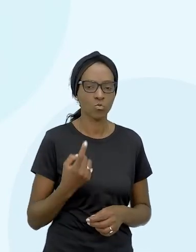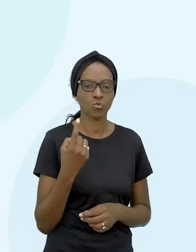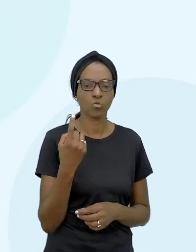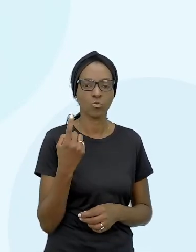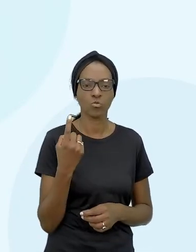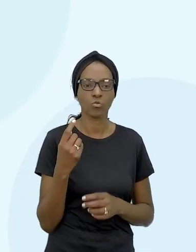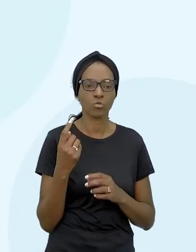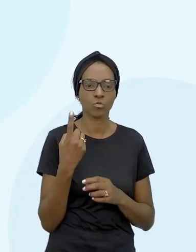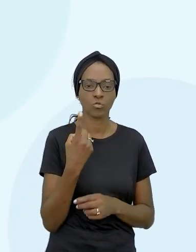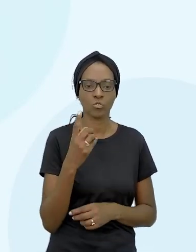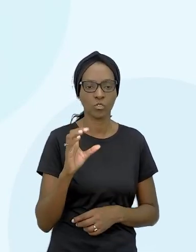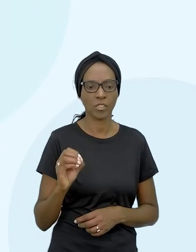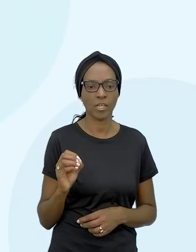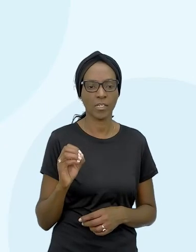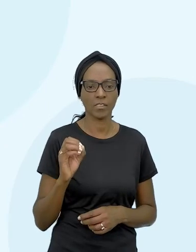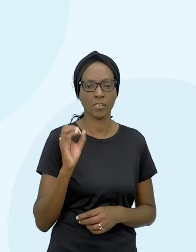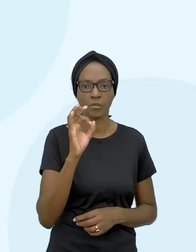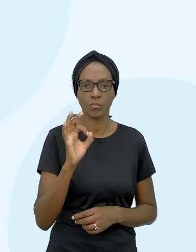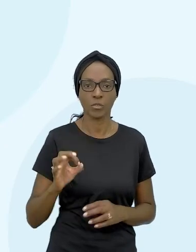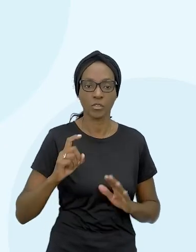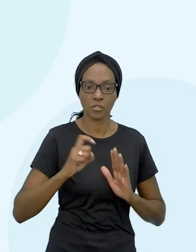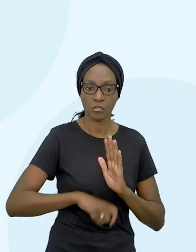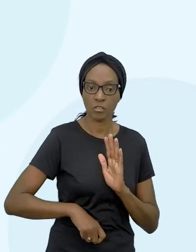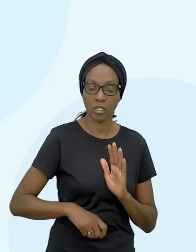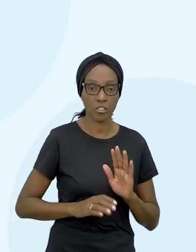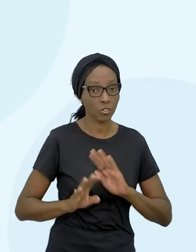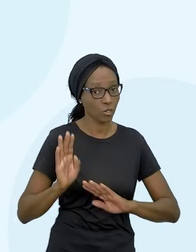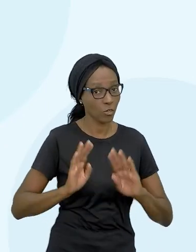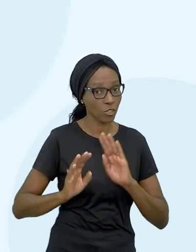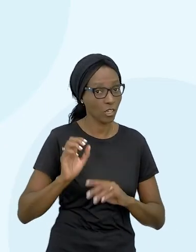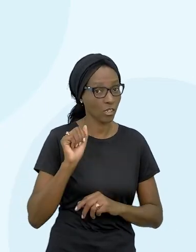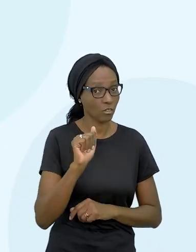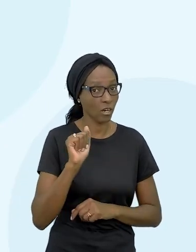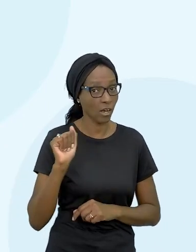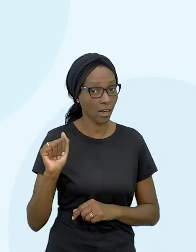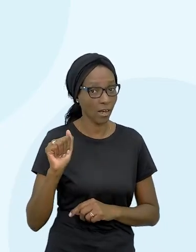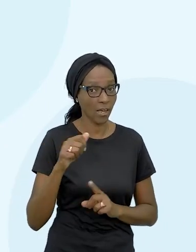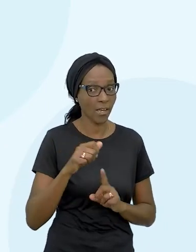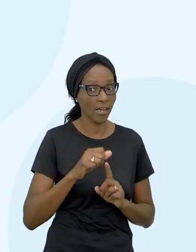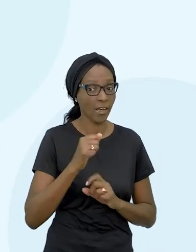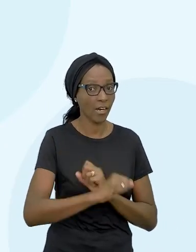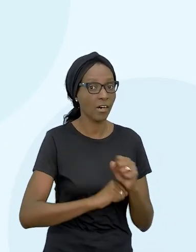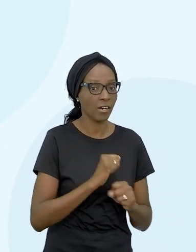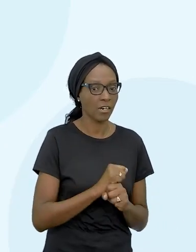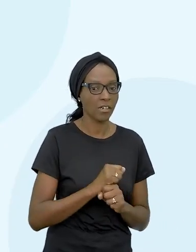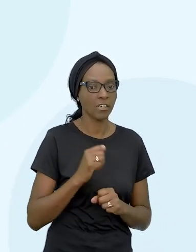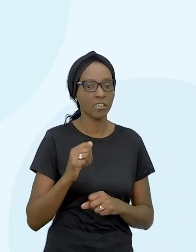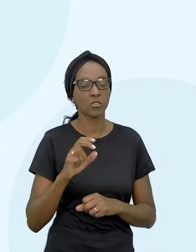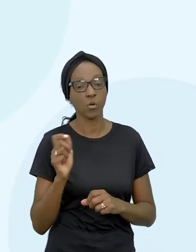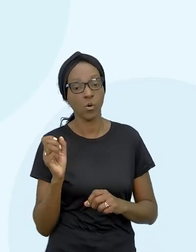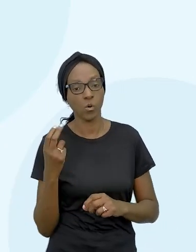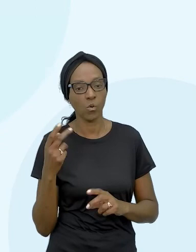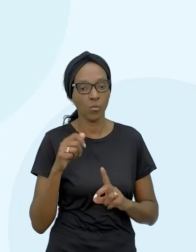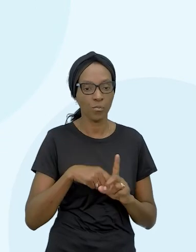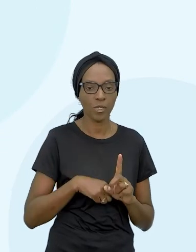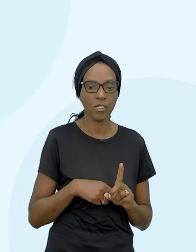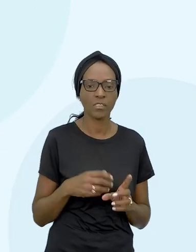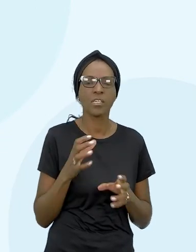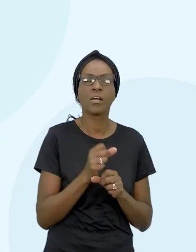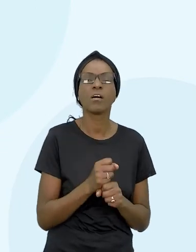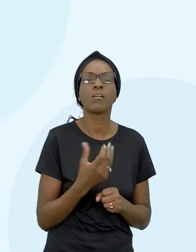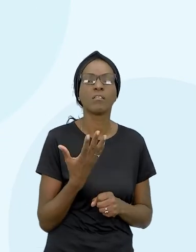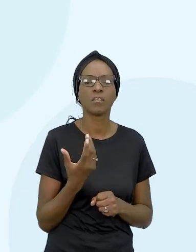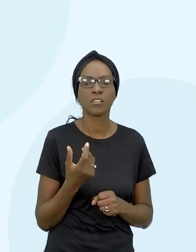% tomando cuidado aqui com ao ano e ao mês tá quais serão o montante e os juros gerados